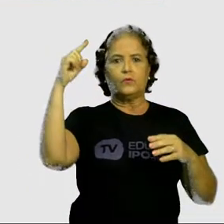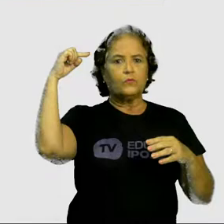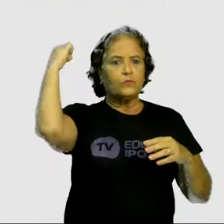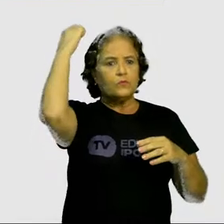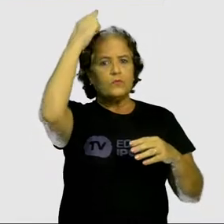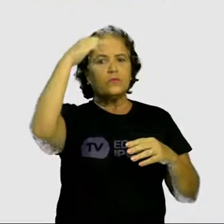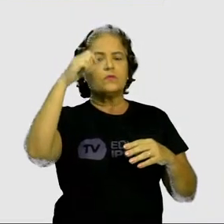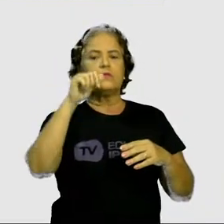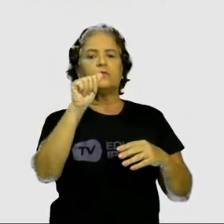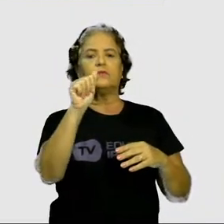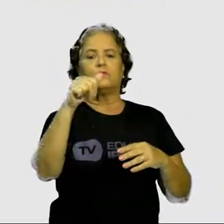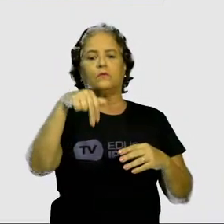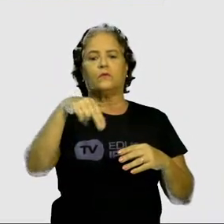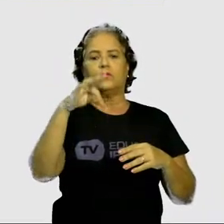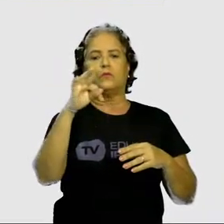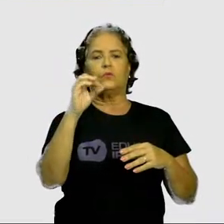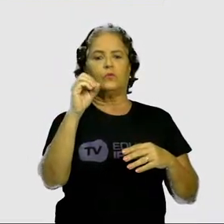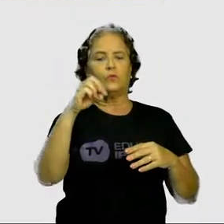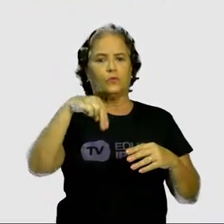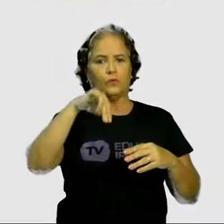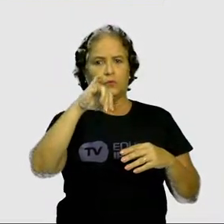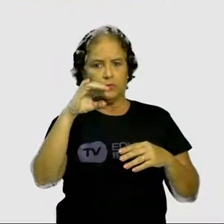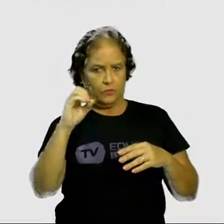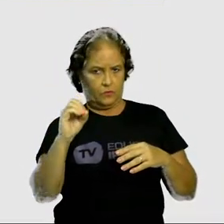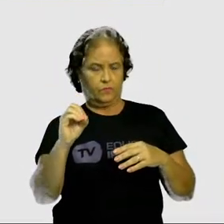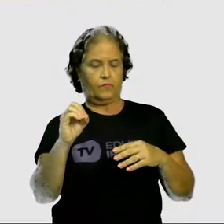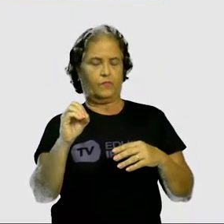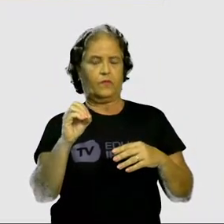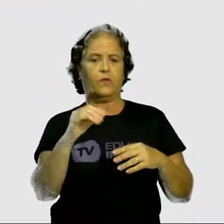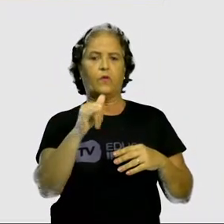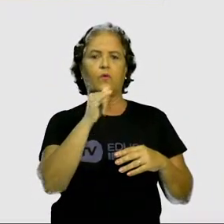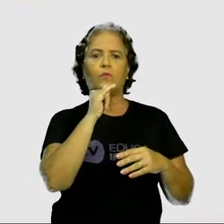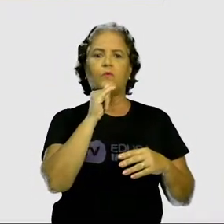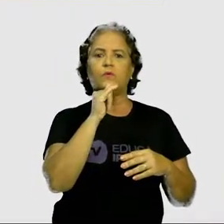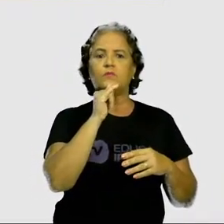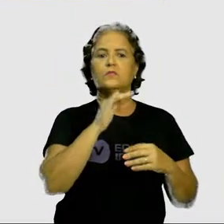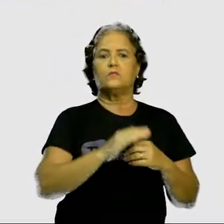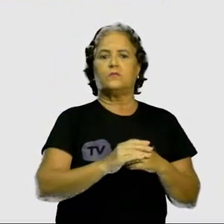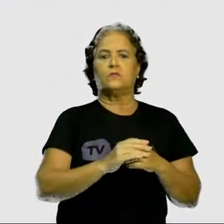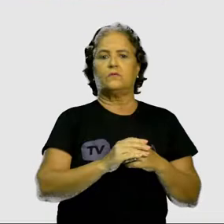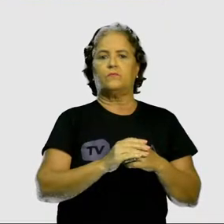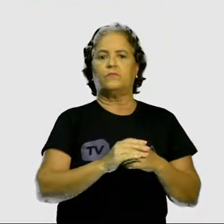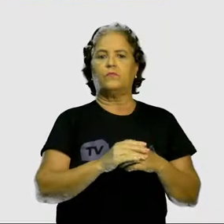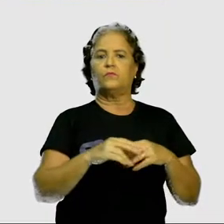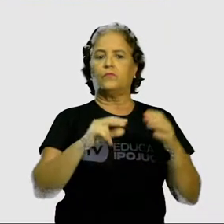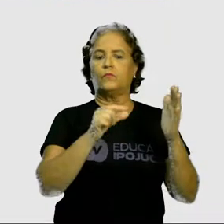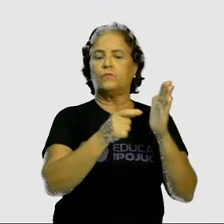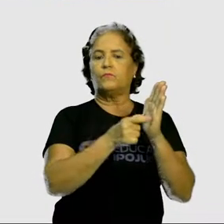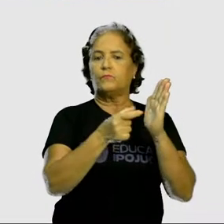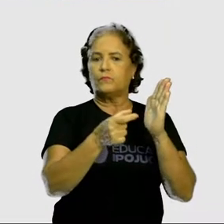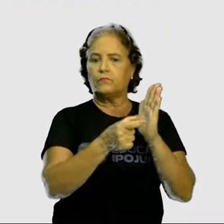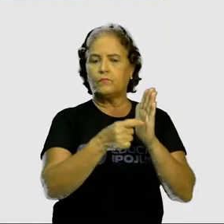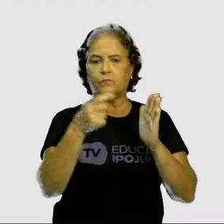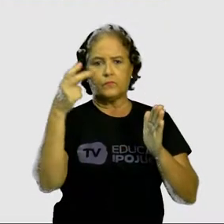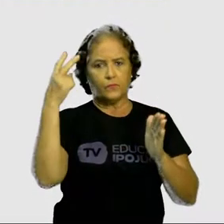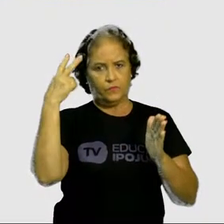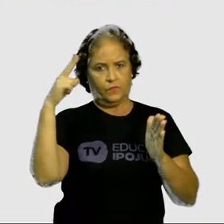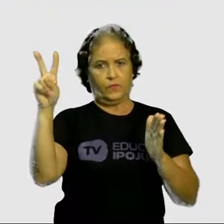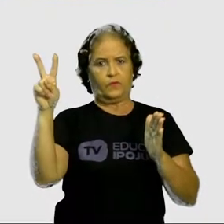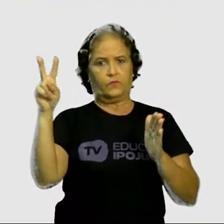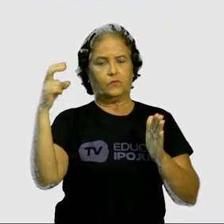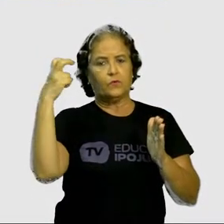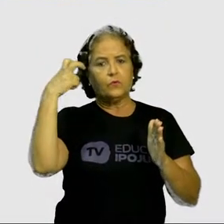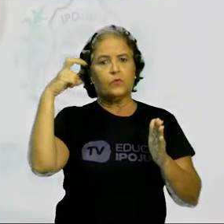estamos vendo aí na imagem. Esse é um exemplo de patrimônio histórico, cultural,